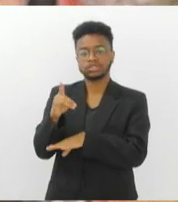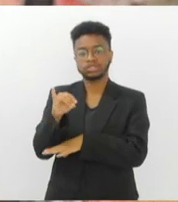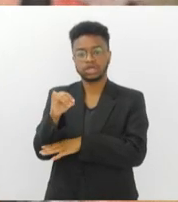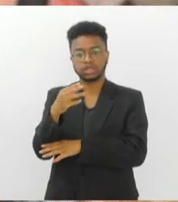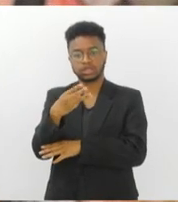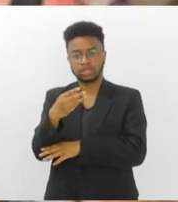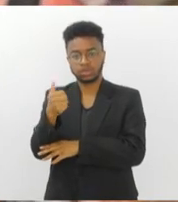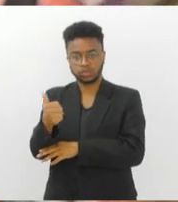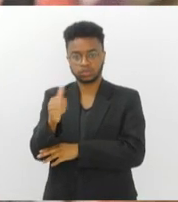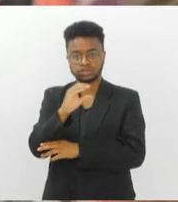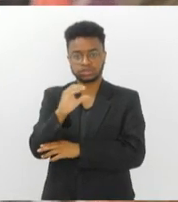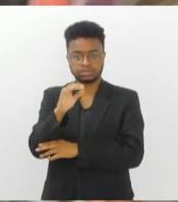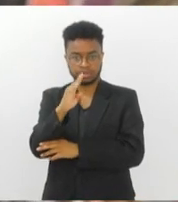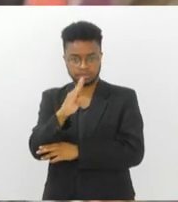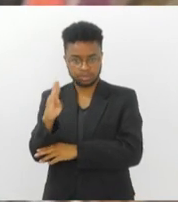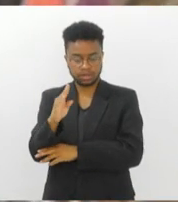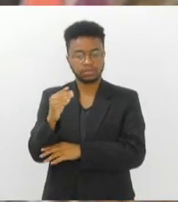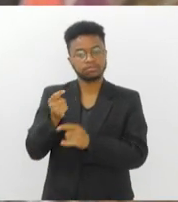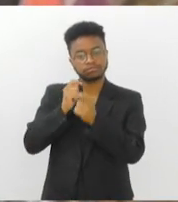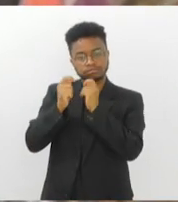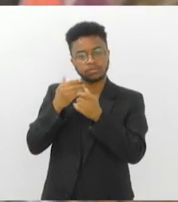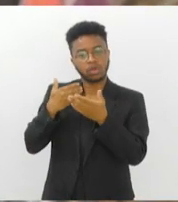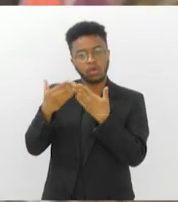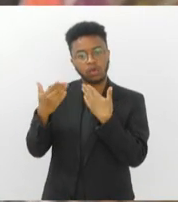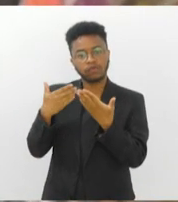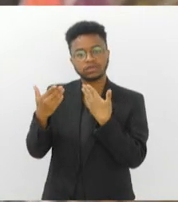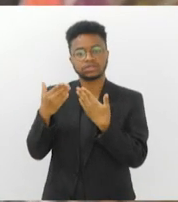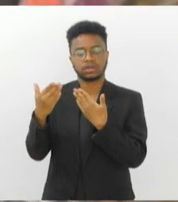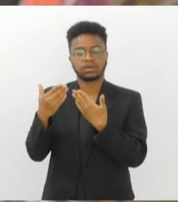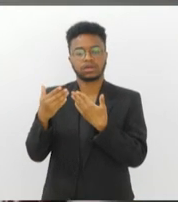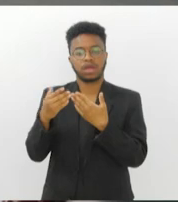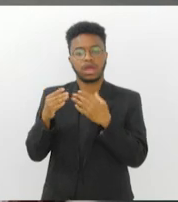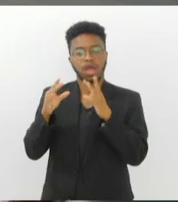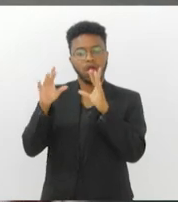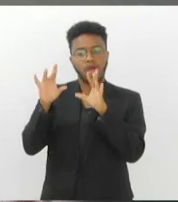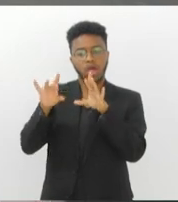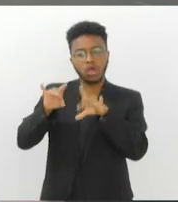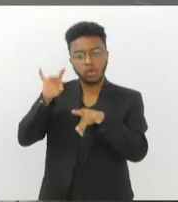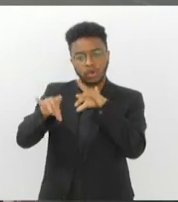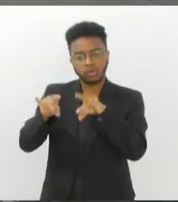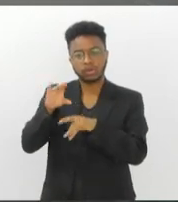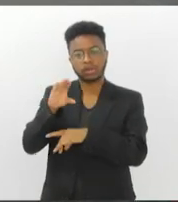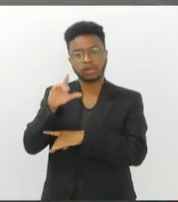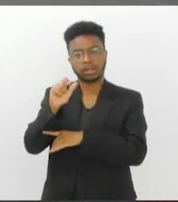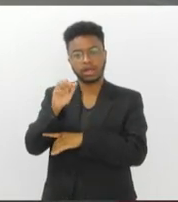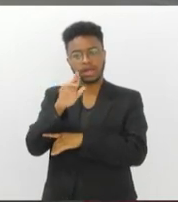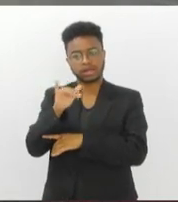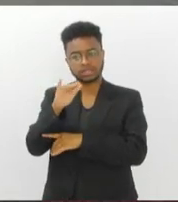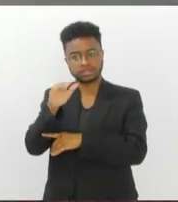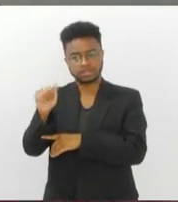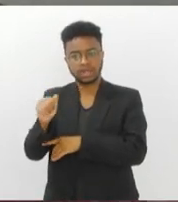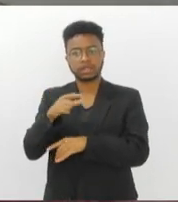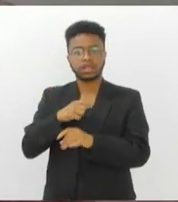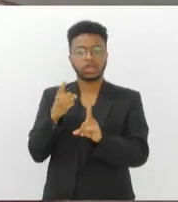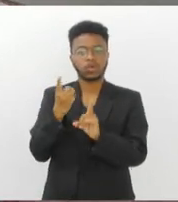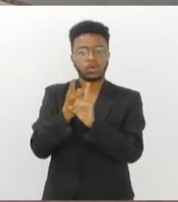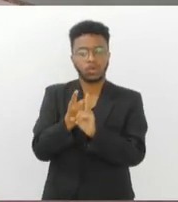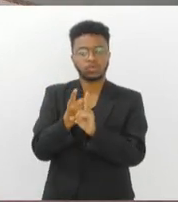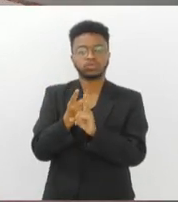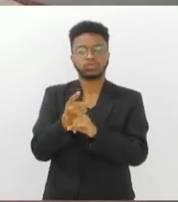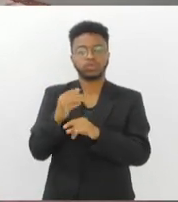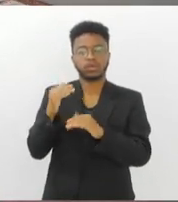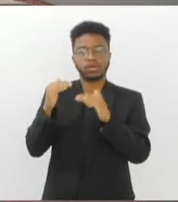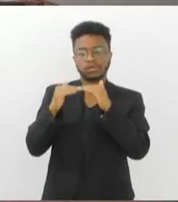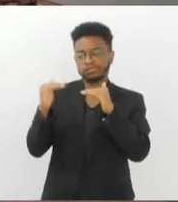CCBB para um bate-papo com a curadora da mostra, Clarissa Diniz. O encontro vai ser no auditório do terceiro andar, às 3 da tarde,